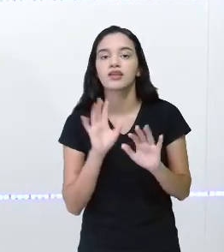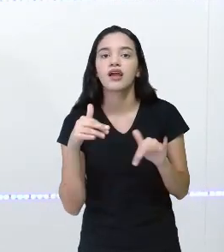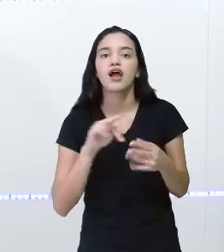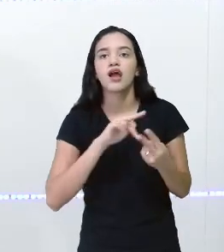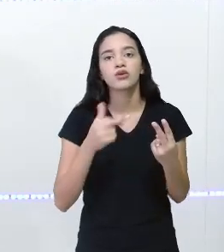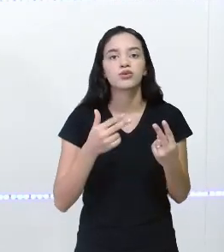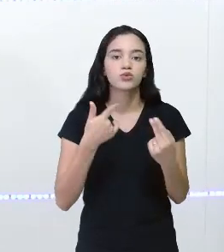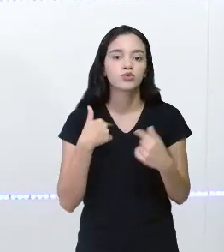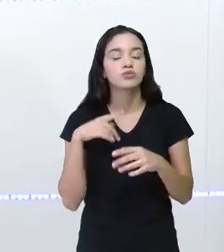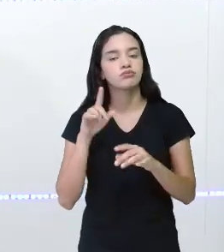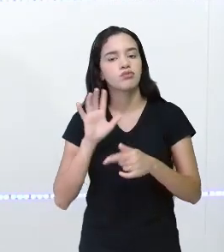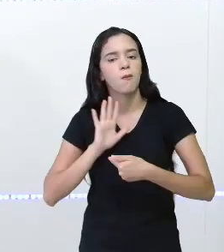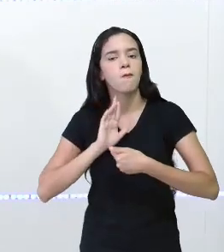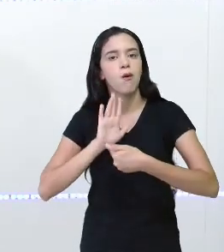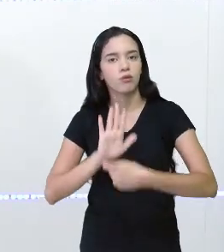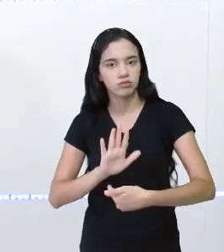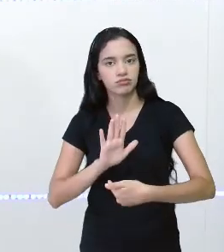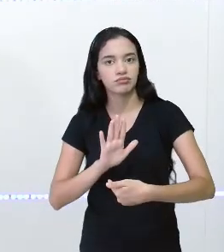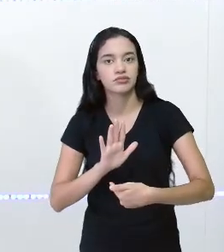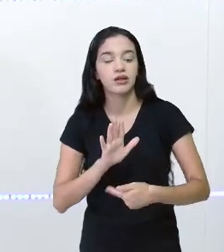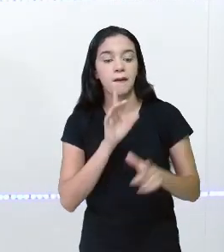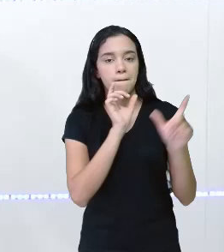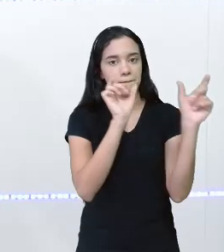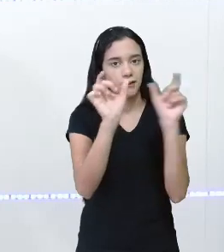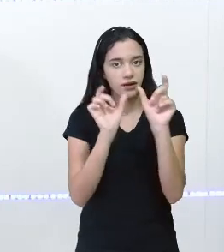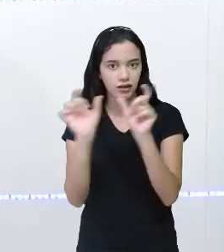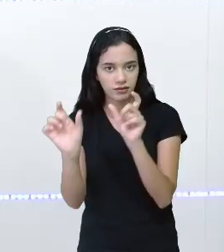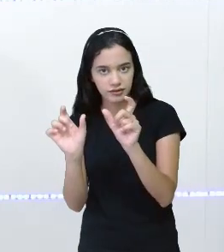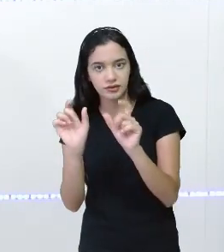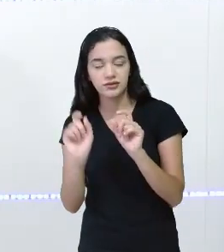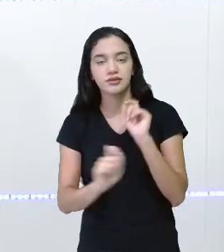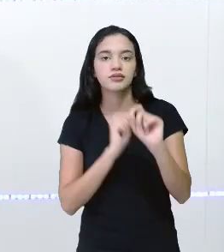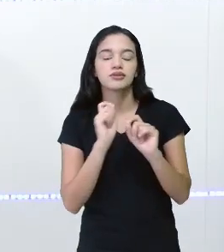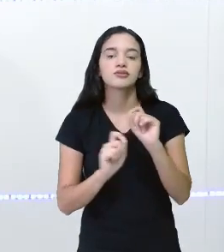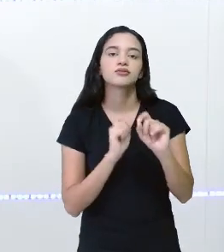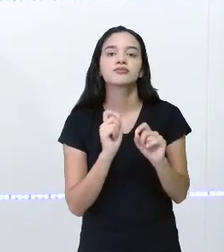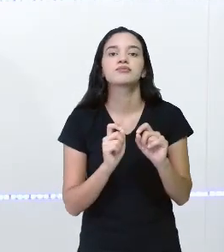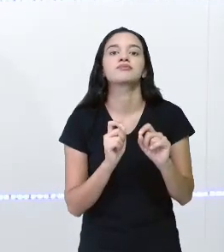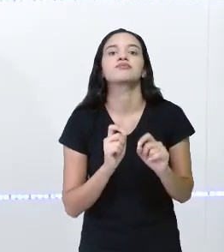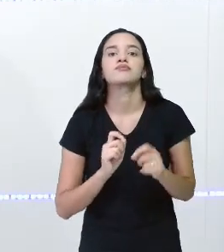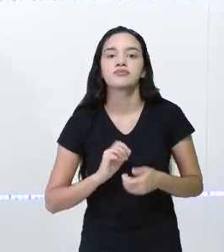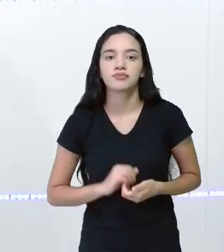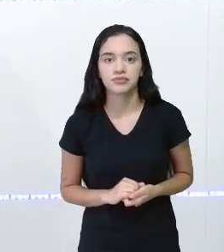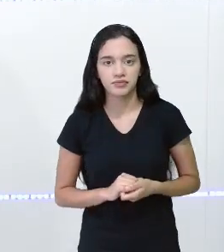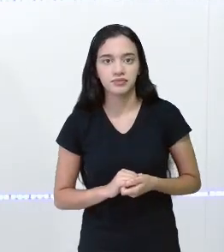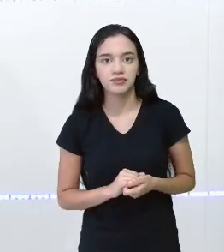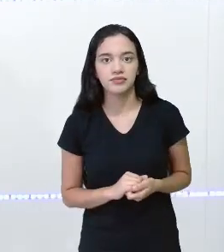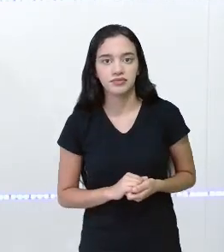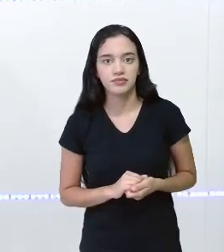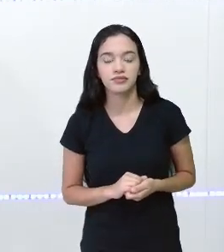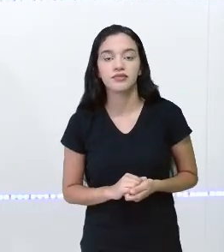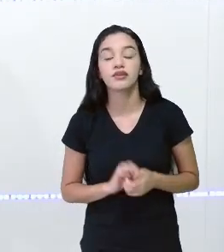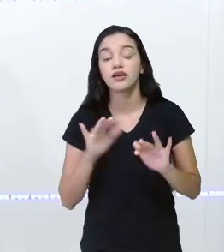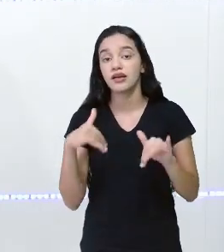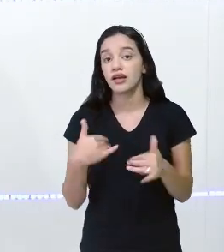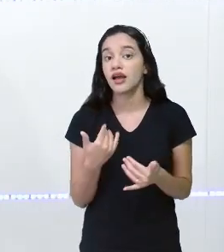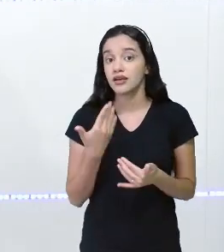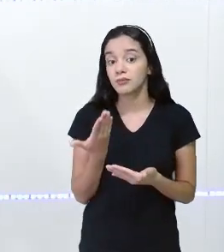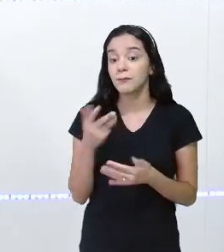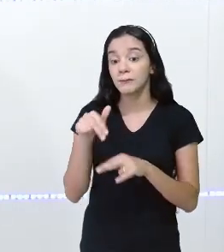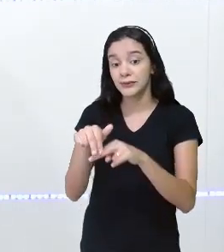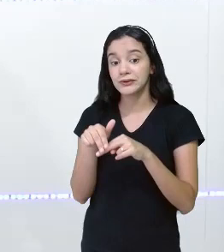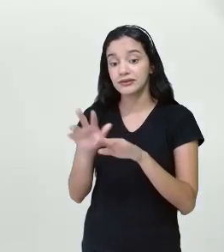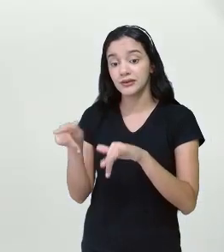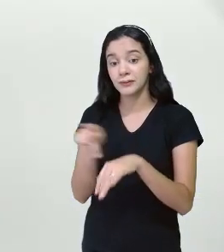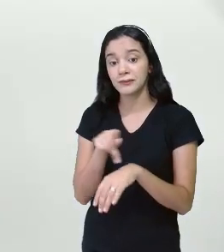do som representado por palavras, que são as onomatopeias. Por isso que a professora Esther